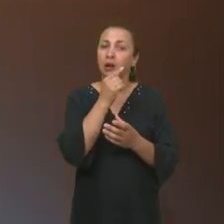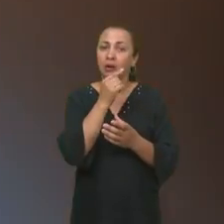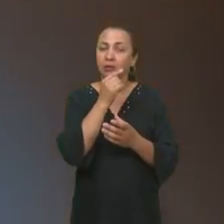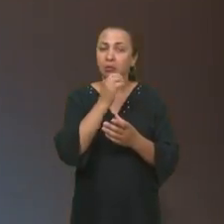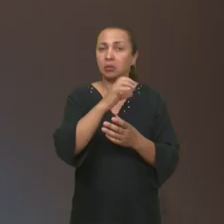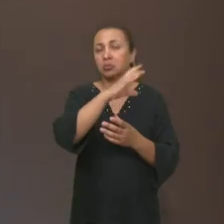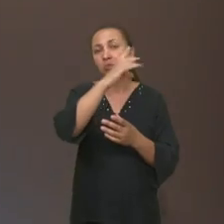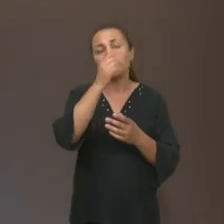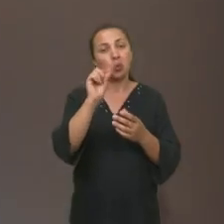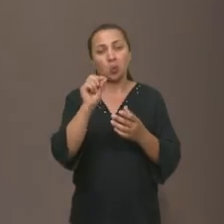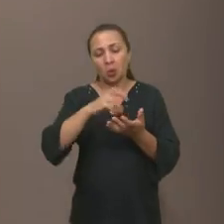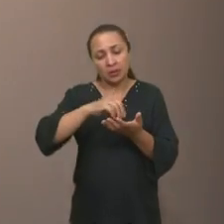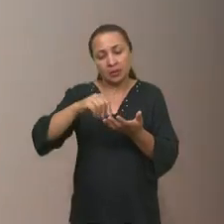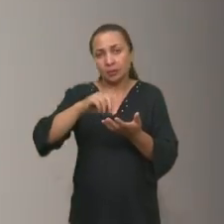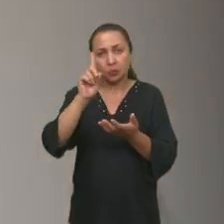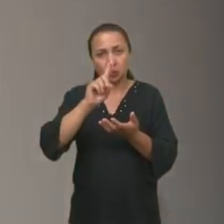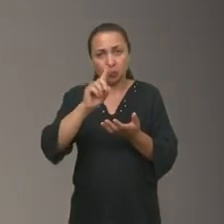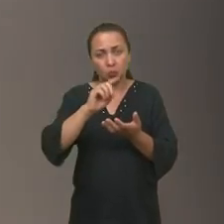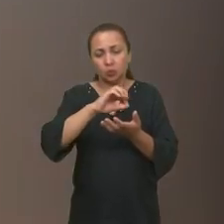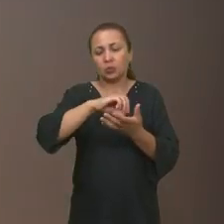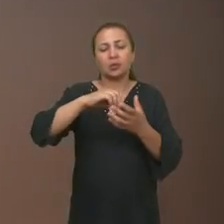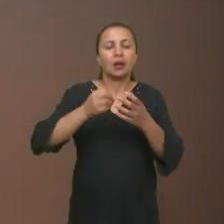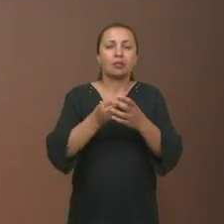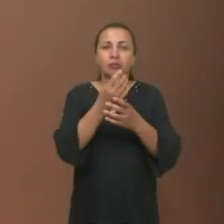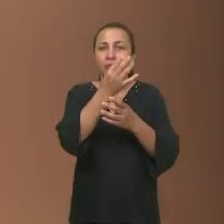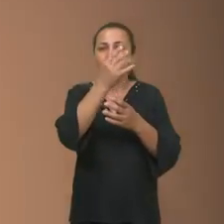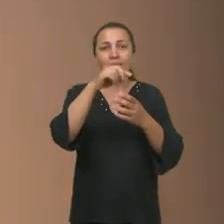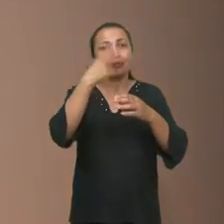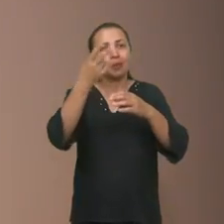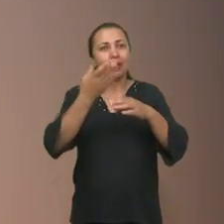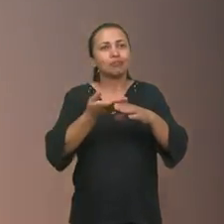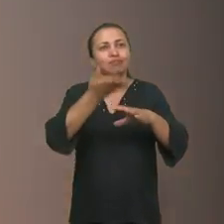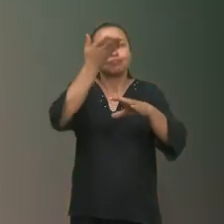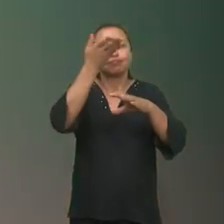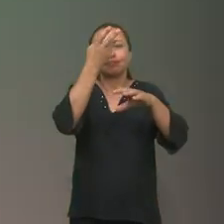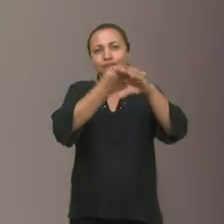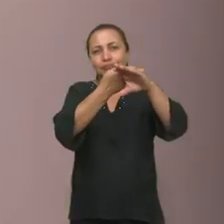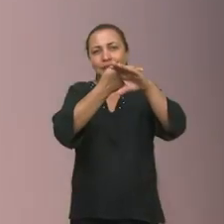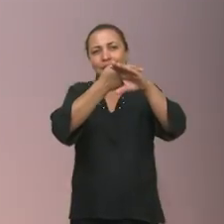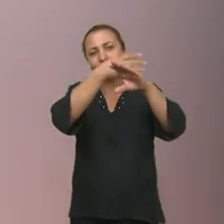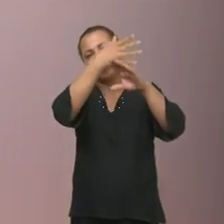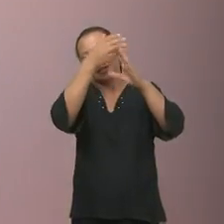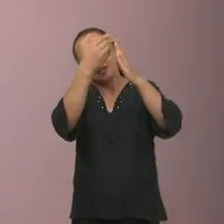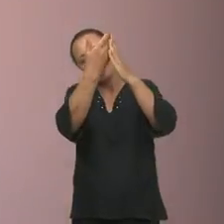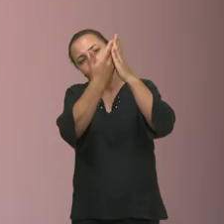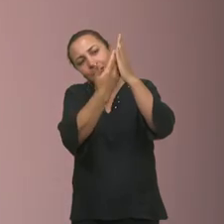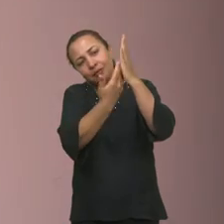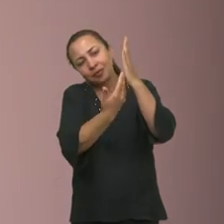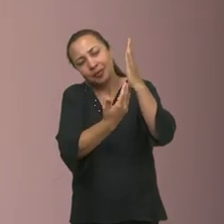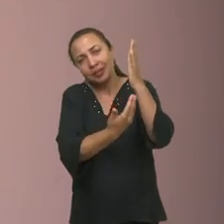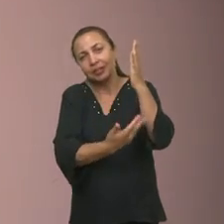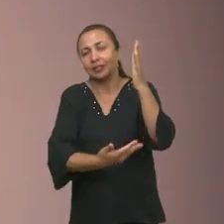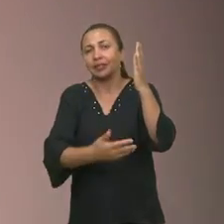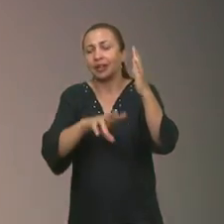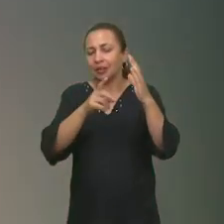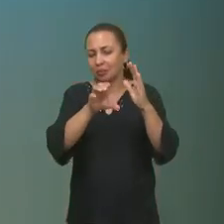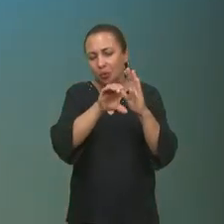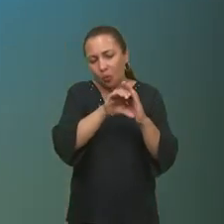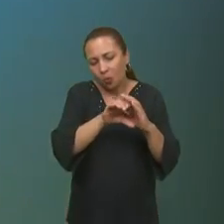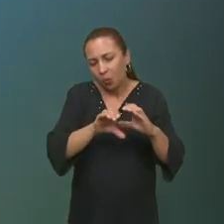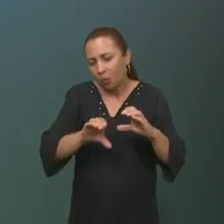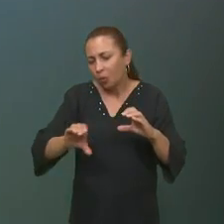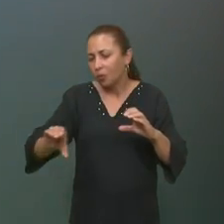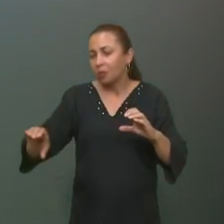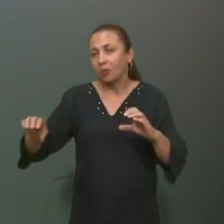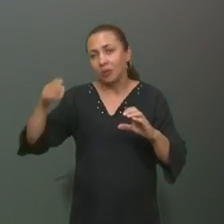evapora naturalmente. Ela bate no vidro e condensa. E do vidro, ela escorre, cai nas canaletas e